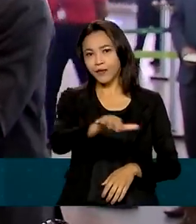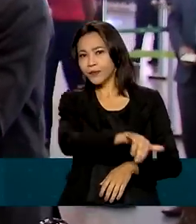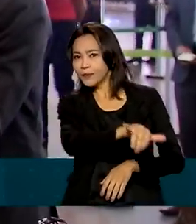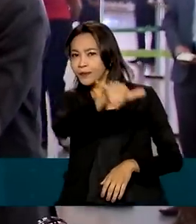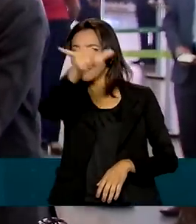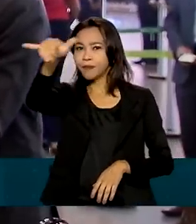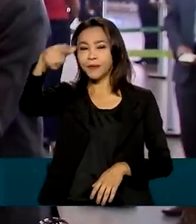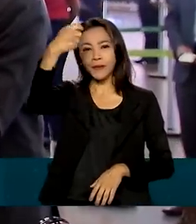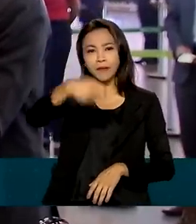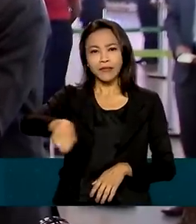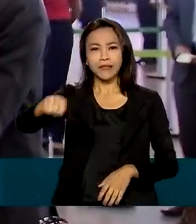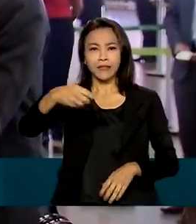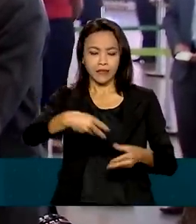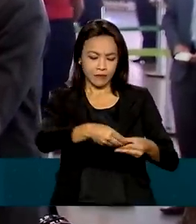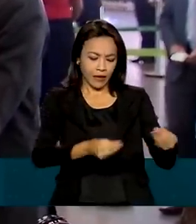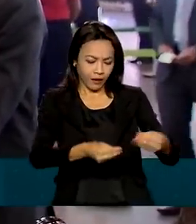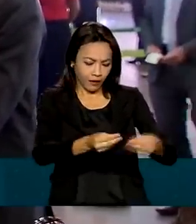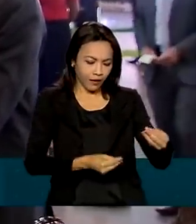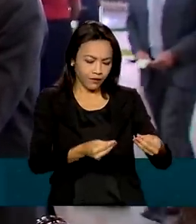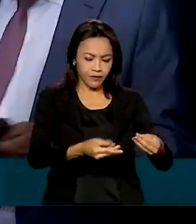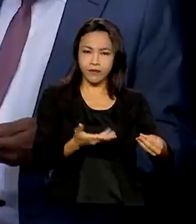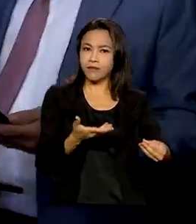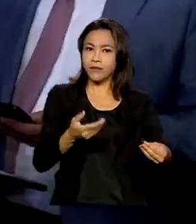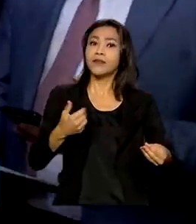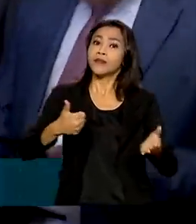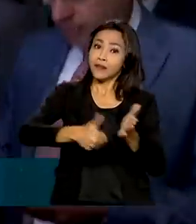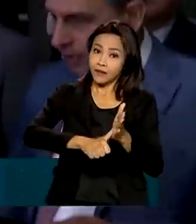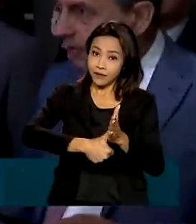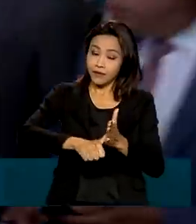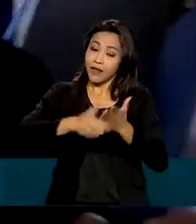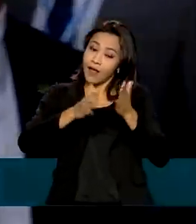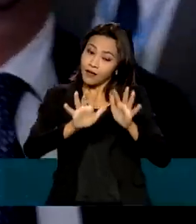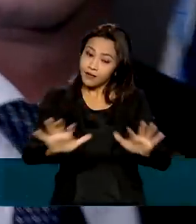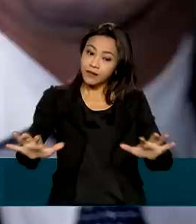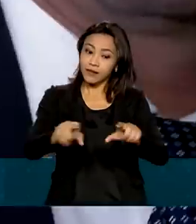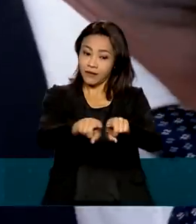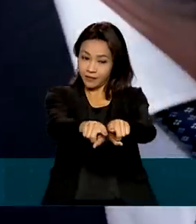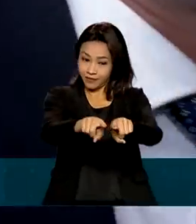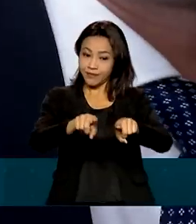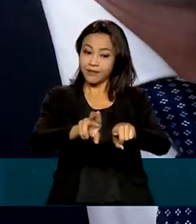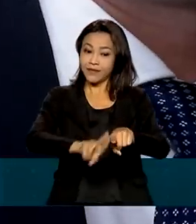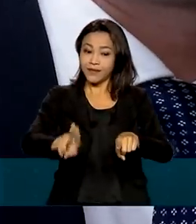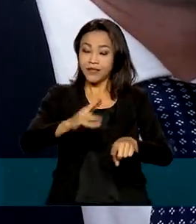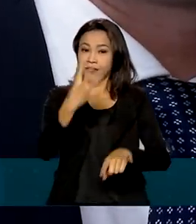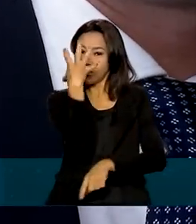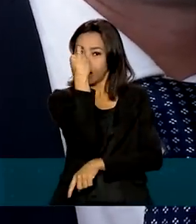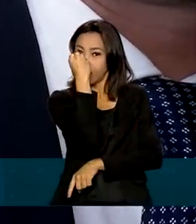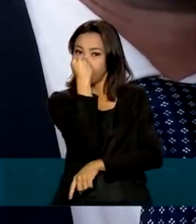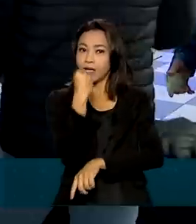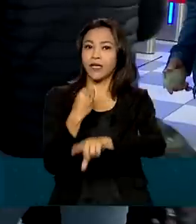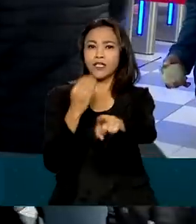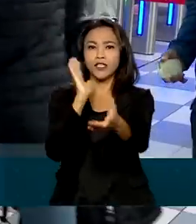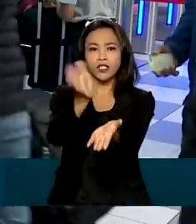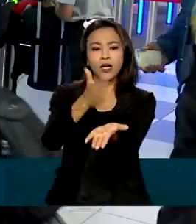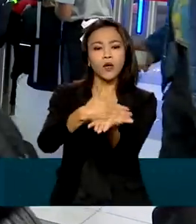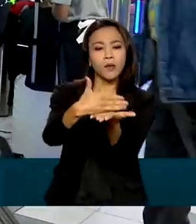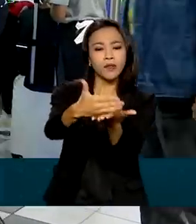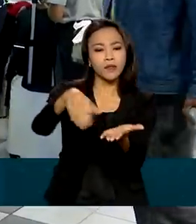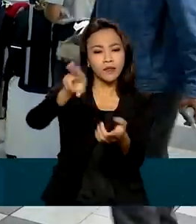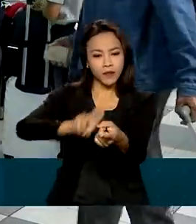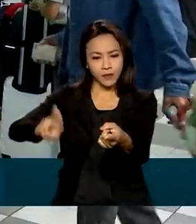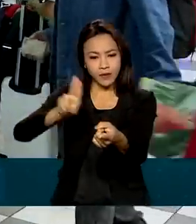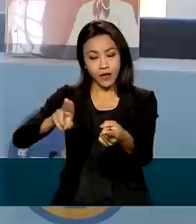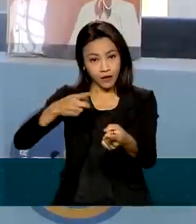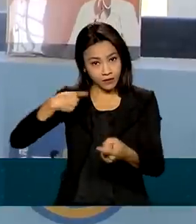usar o cartão de embarque e um documento de identificação. É assim que vai funcionar a biometria facial, que começou a ser usada